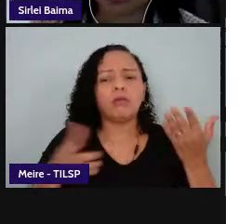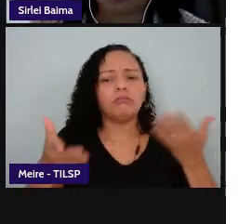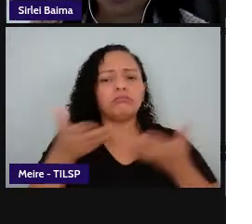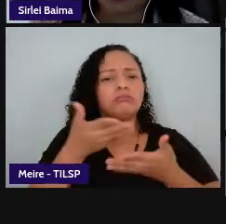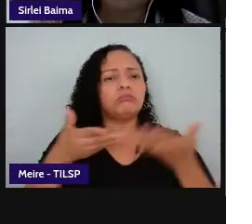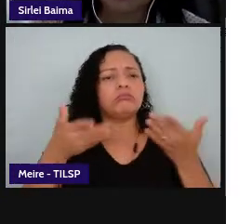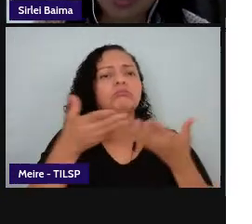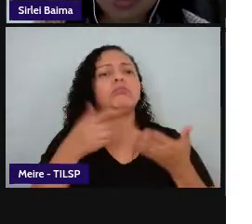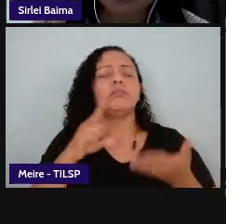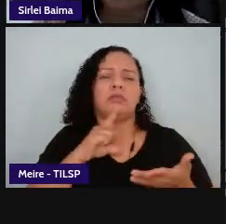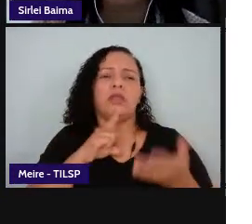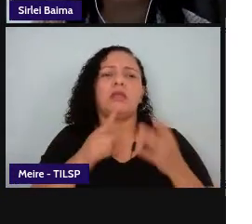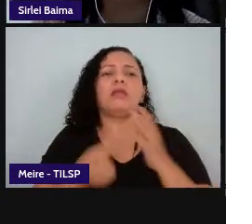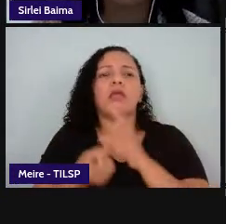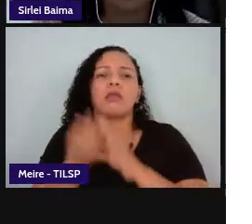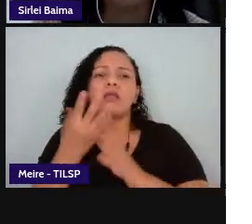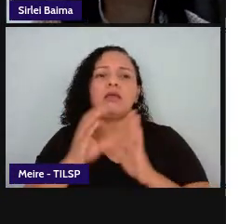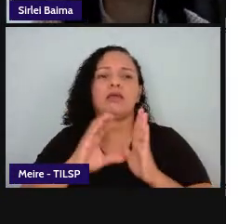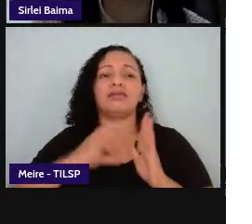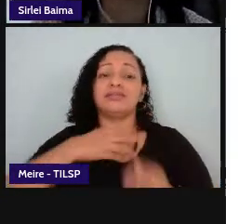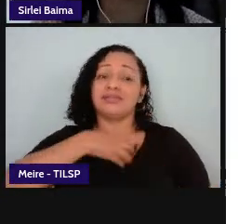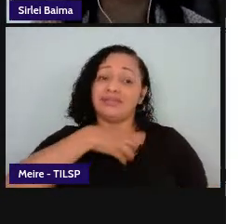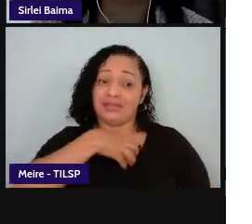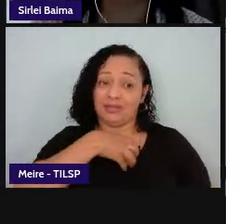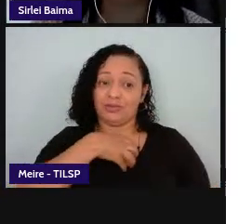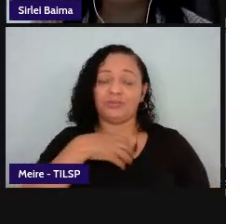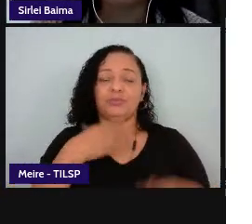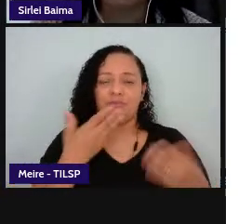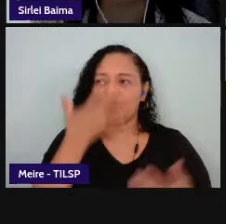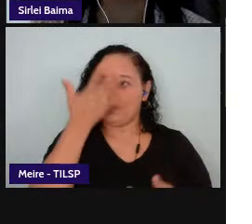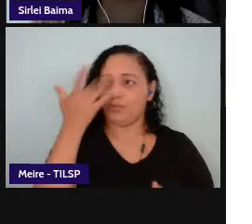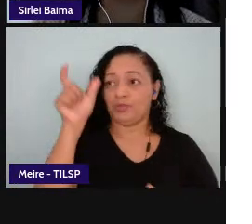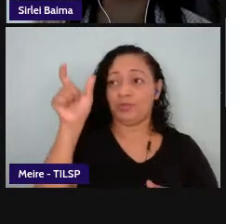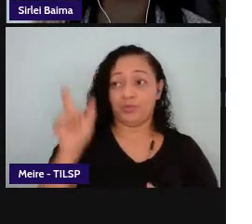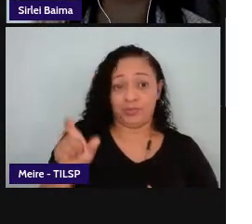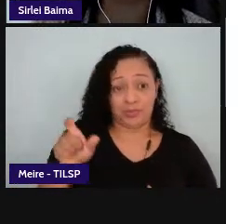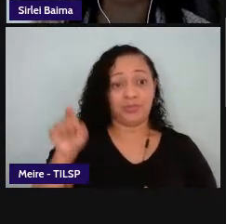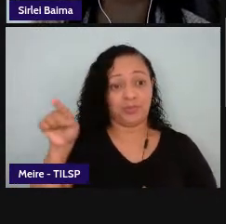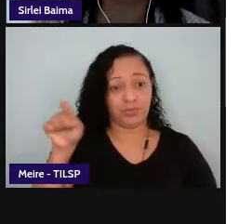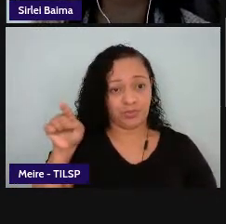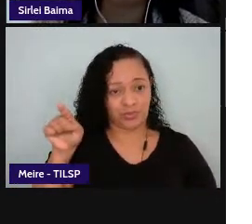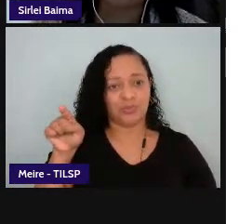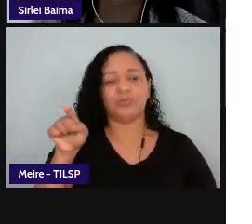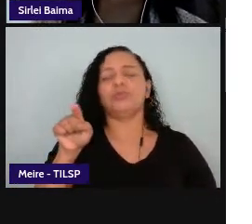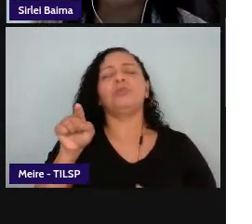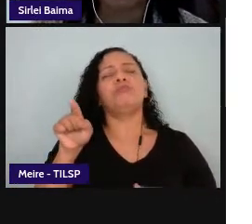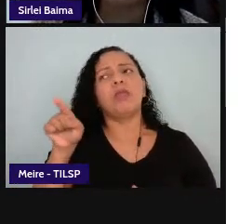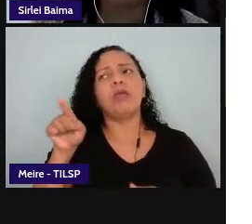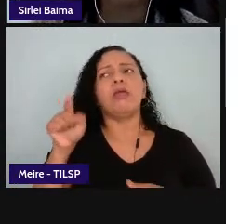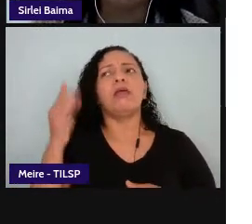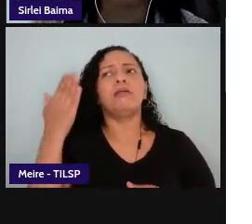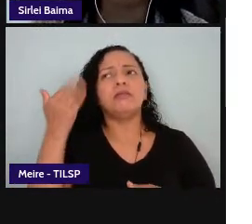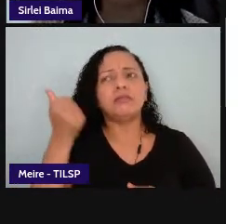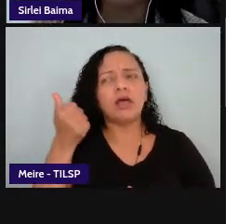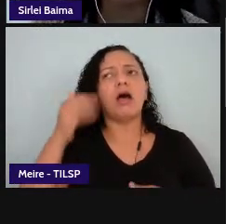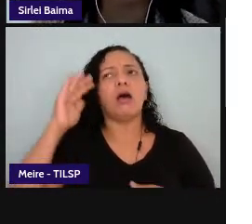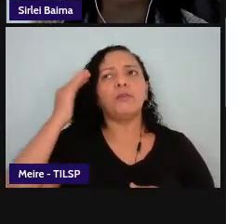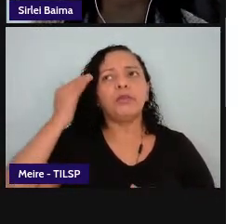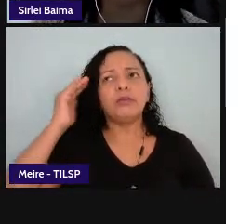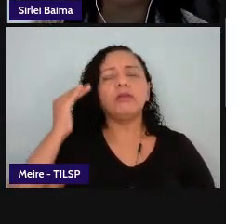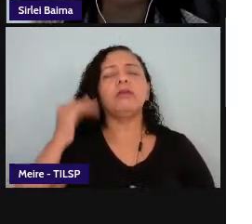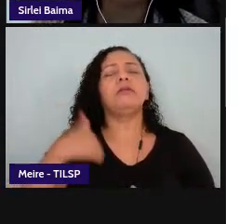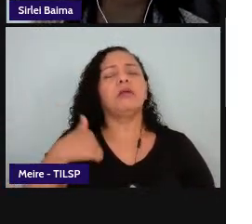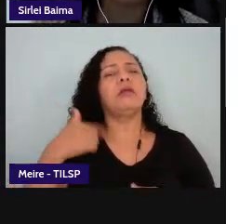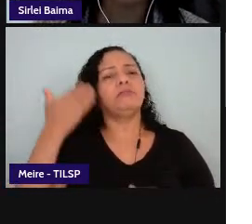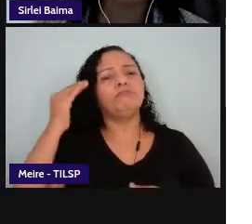sentidos esse sujeito funcional que cria sentidos ele passa a entender tudo o que é